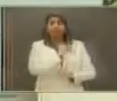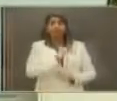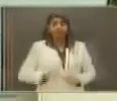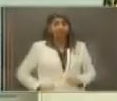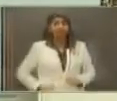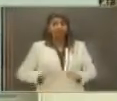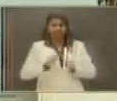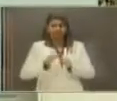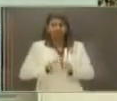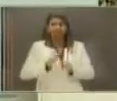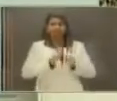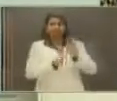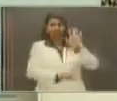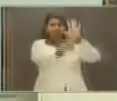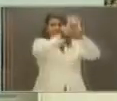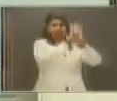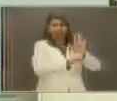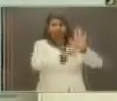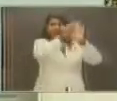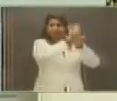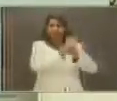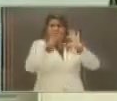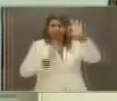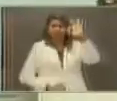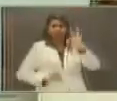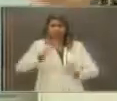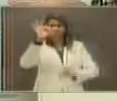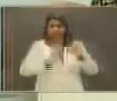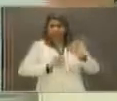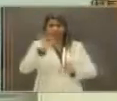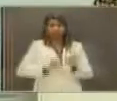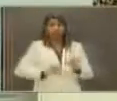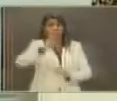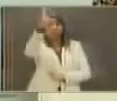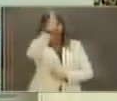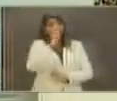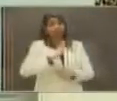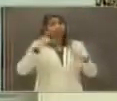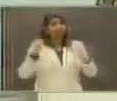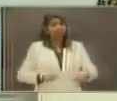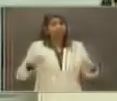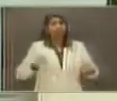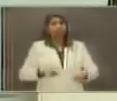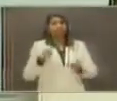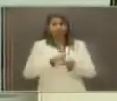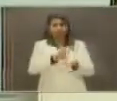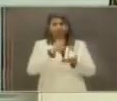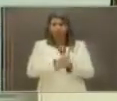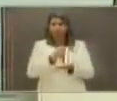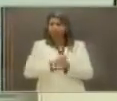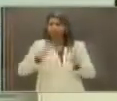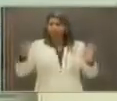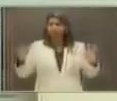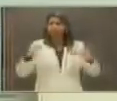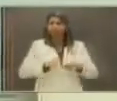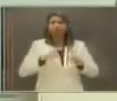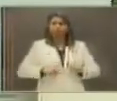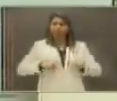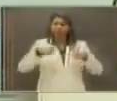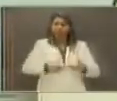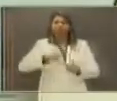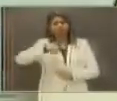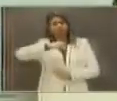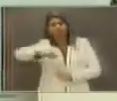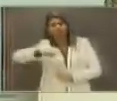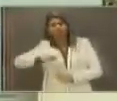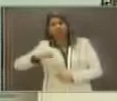é elaborar projetos de leis a nível federal que venha beneficiar a população, lutar, defender emendas que